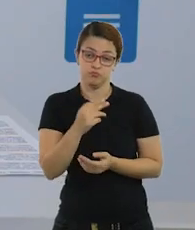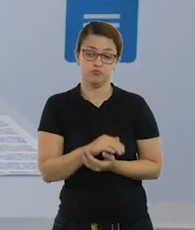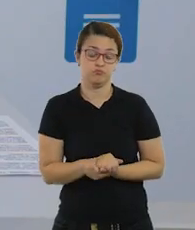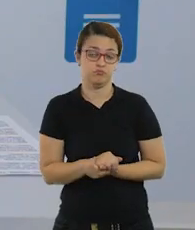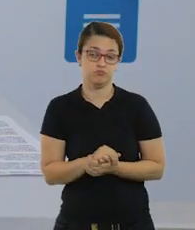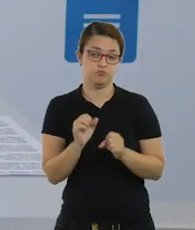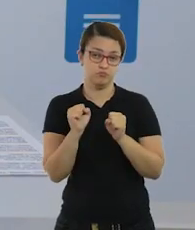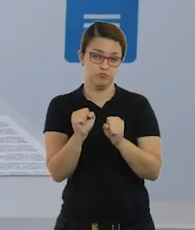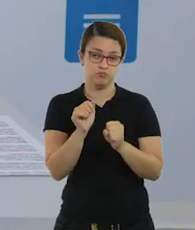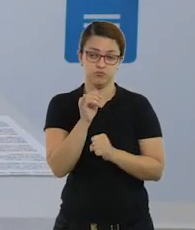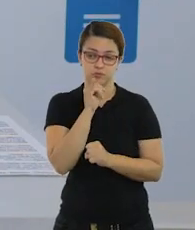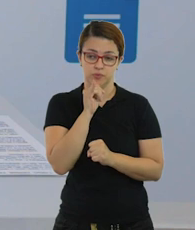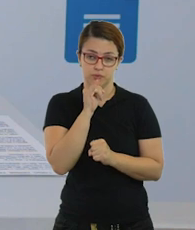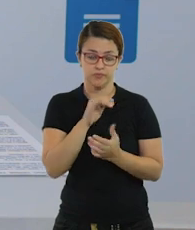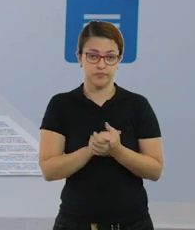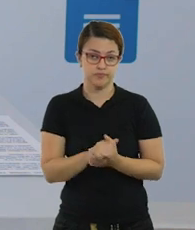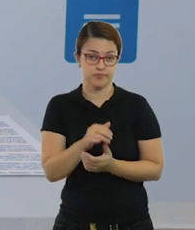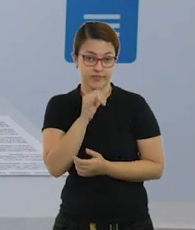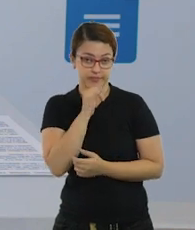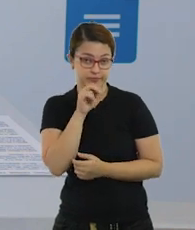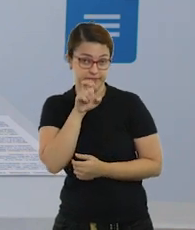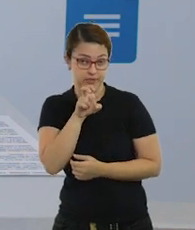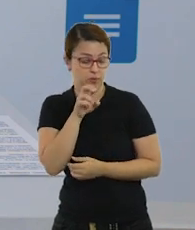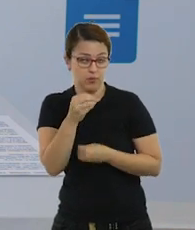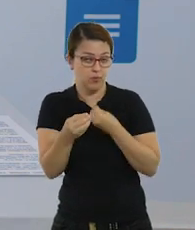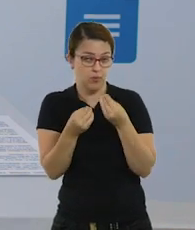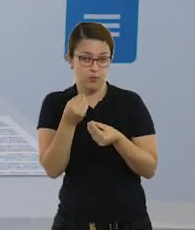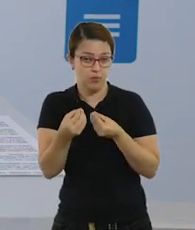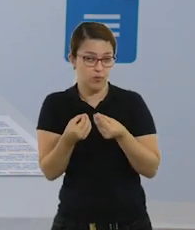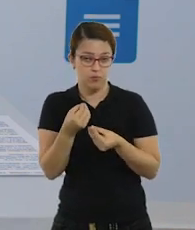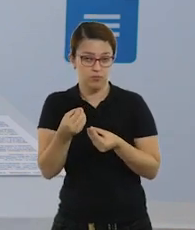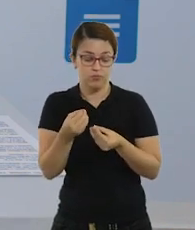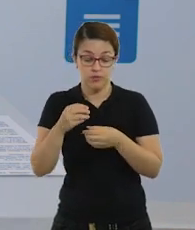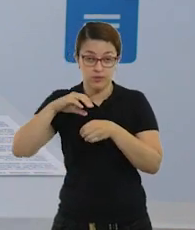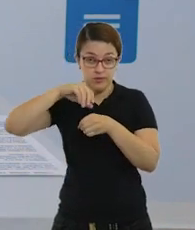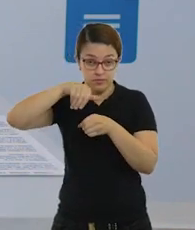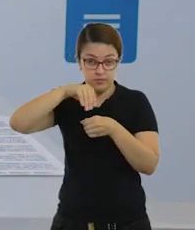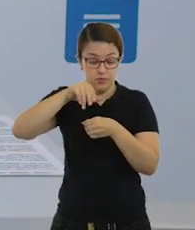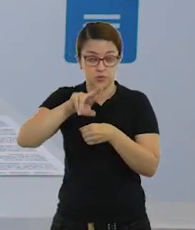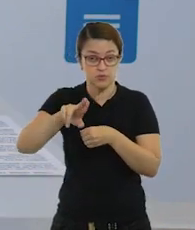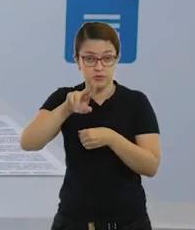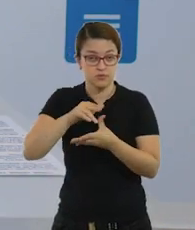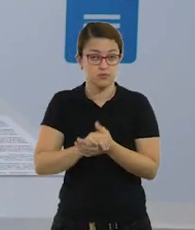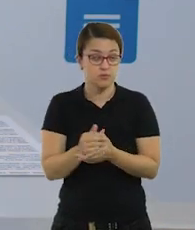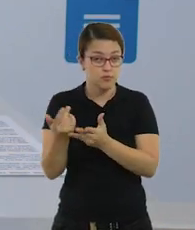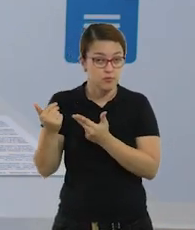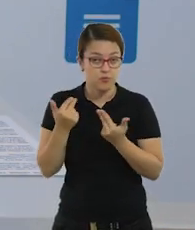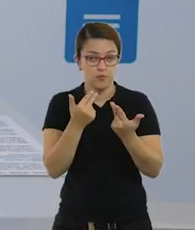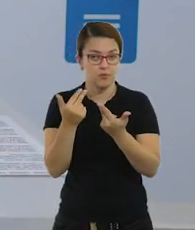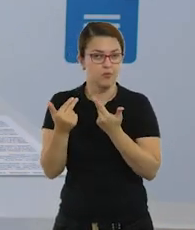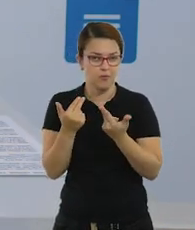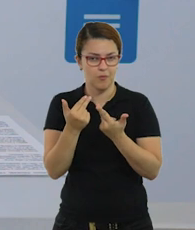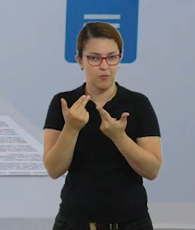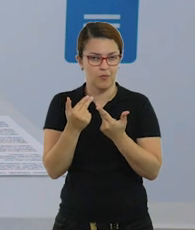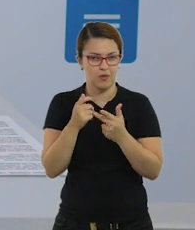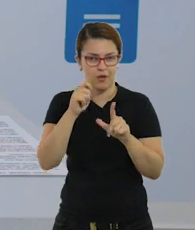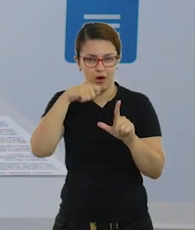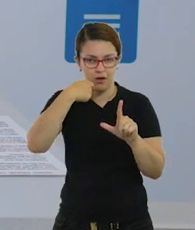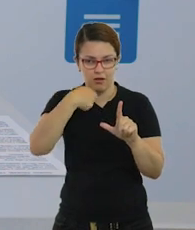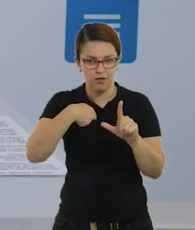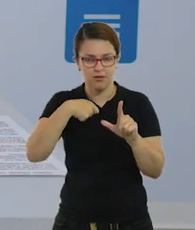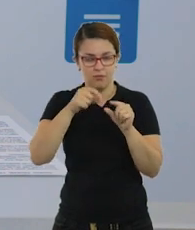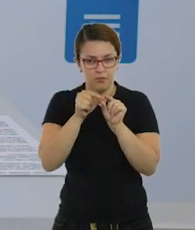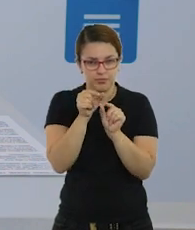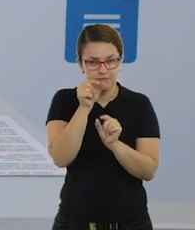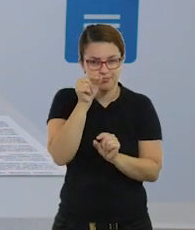Ou, vocês podem, por exemplo, pegar o número cinco. Como que a gente pode utilizar as tampinhas? Da mesma forma como foi colocado o palito, mas